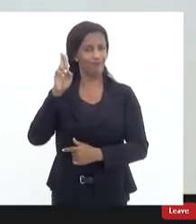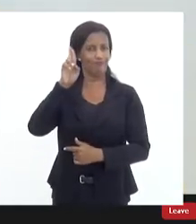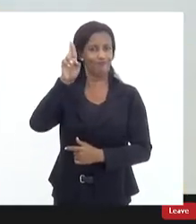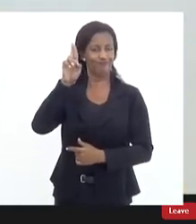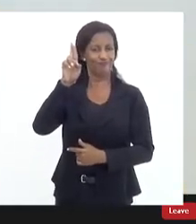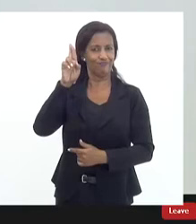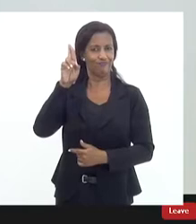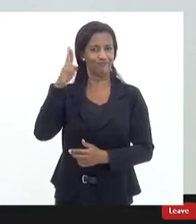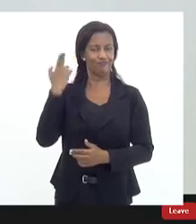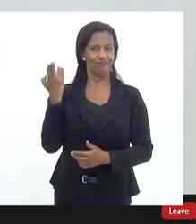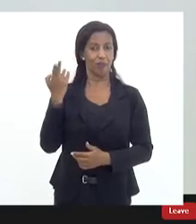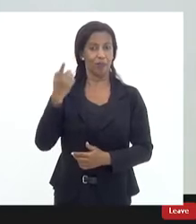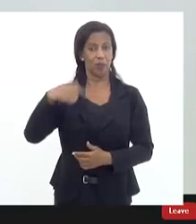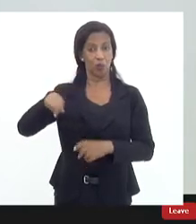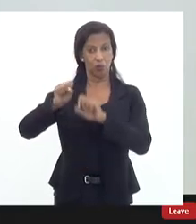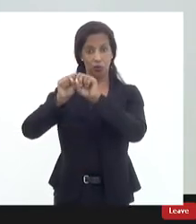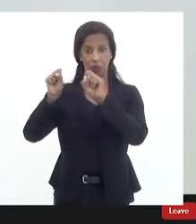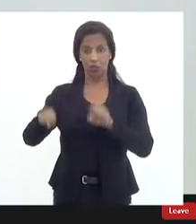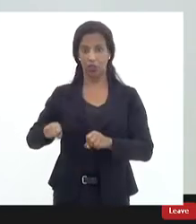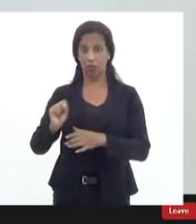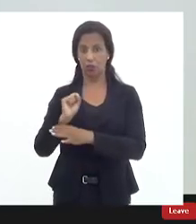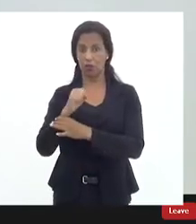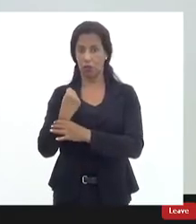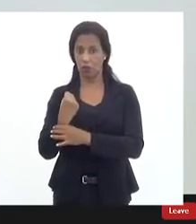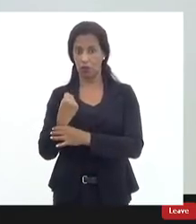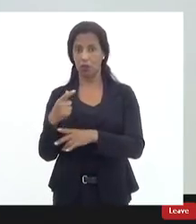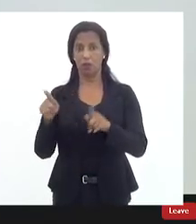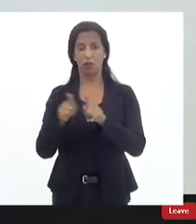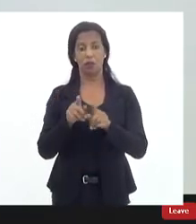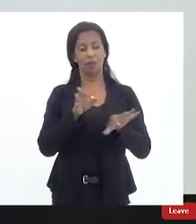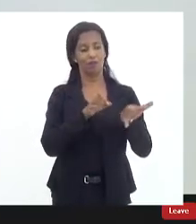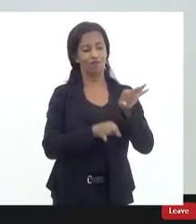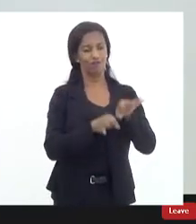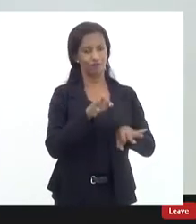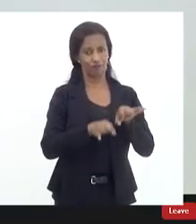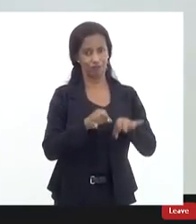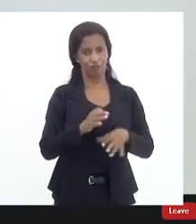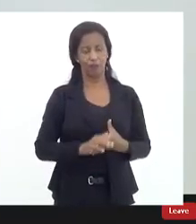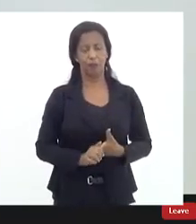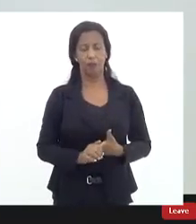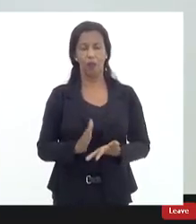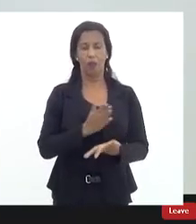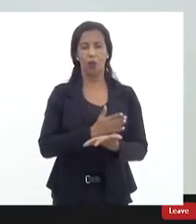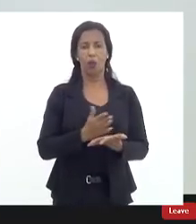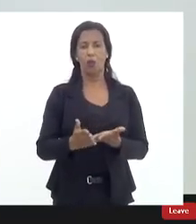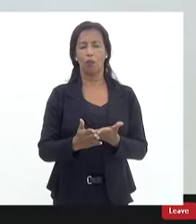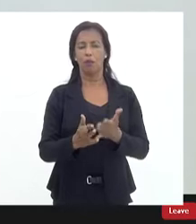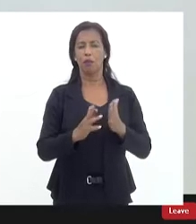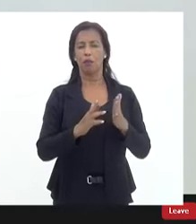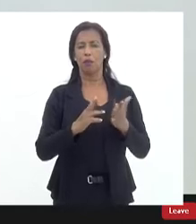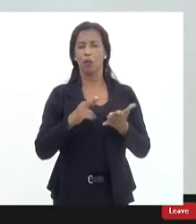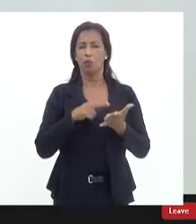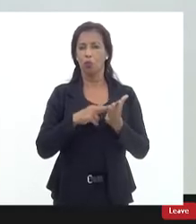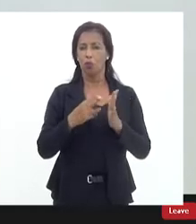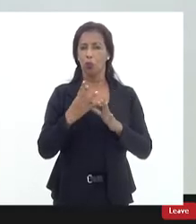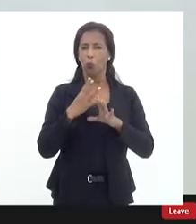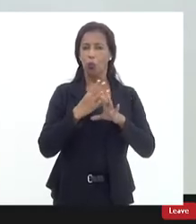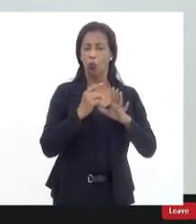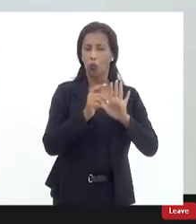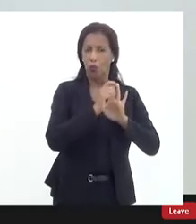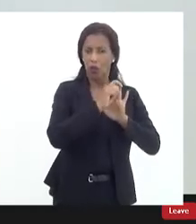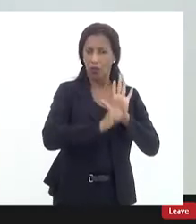do sistema de segurança e do sistema de justiça desde o início do registro dos fatos até a